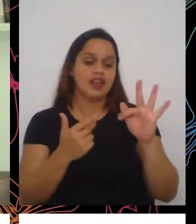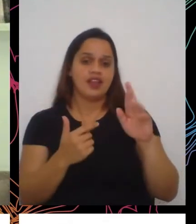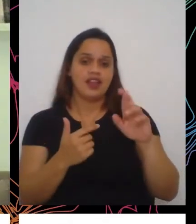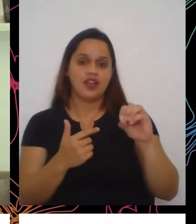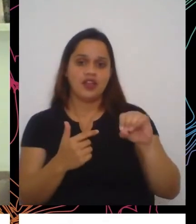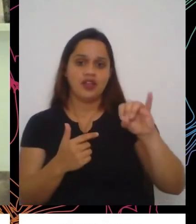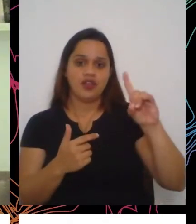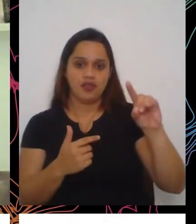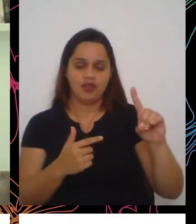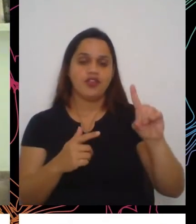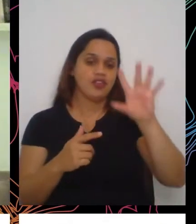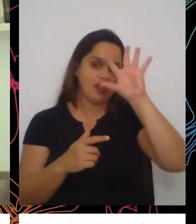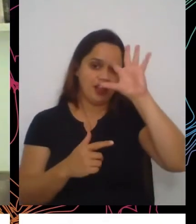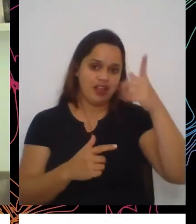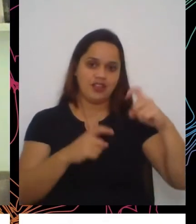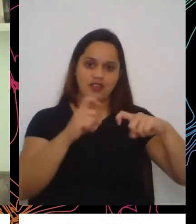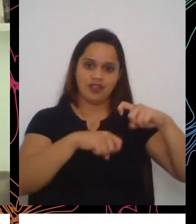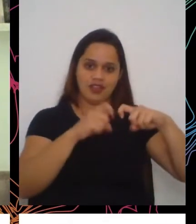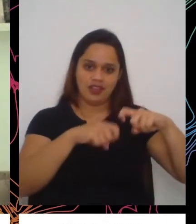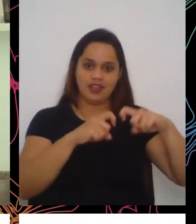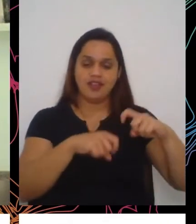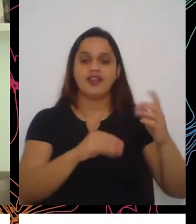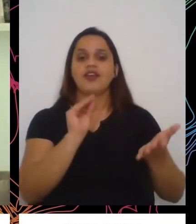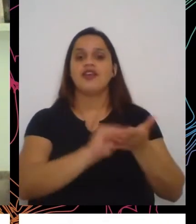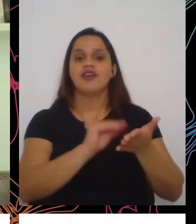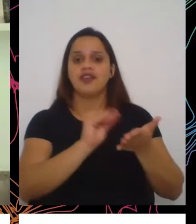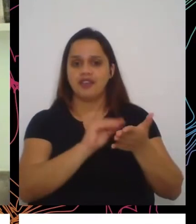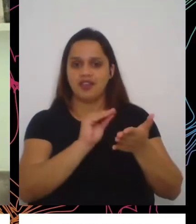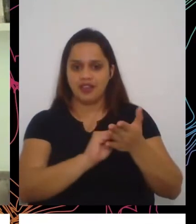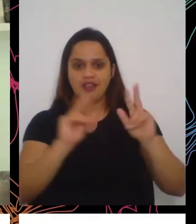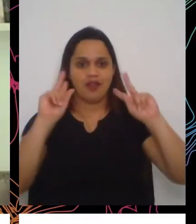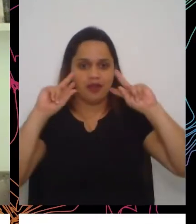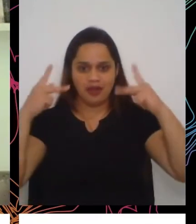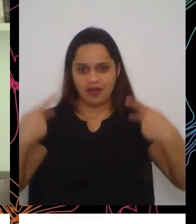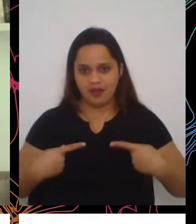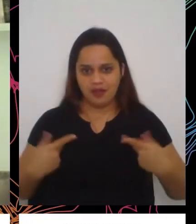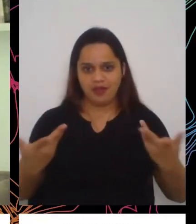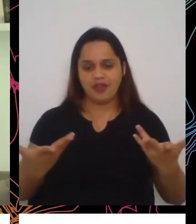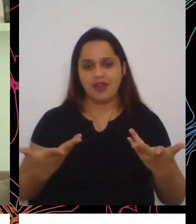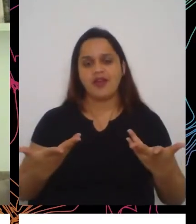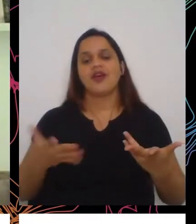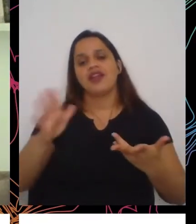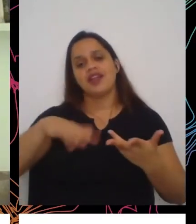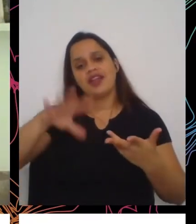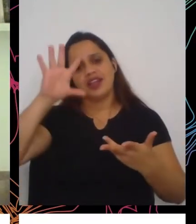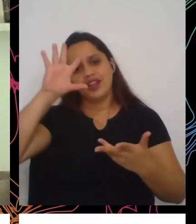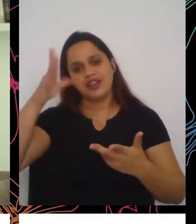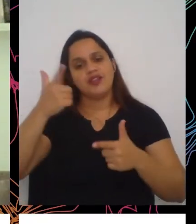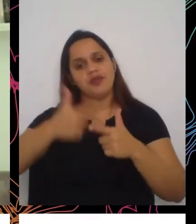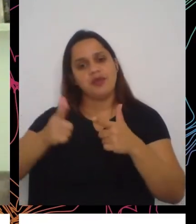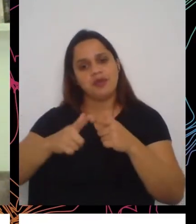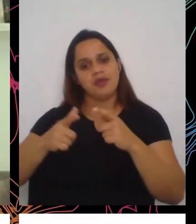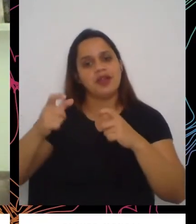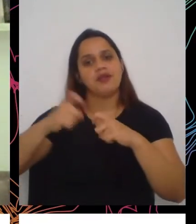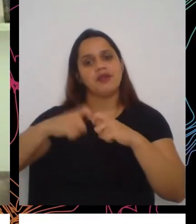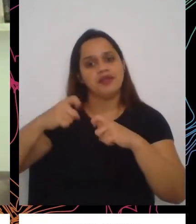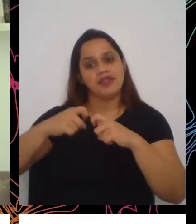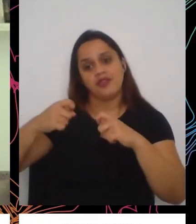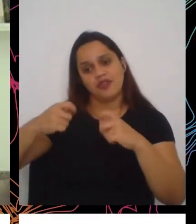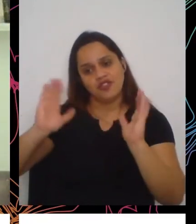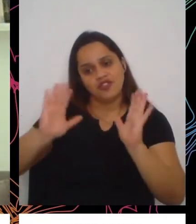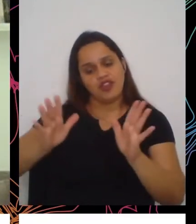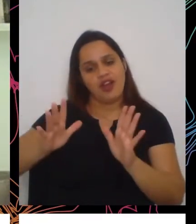sexo, faltava a humanidade resolver o problema da fome. E é um pouco que nós estamos vivendo, parece